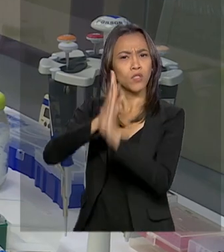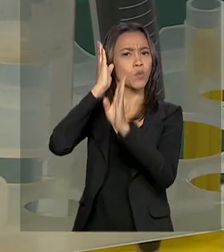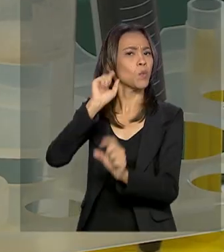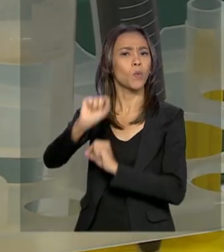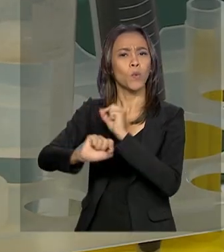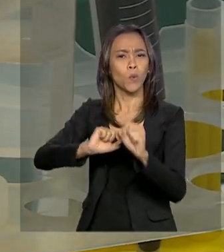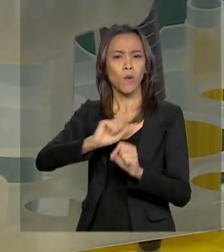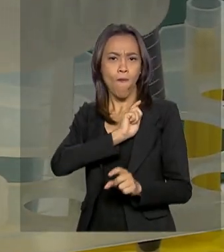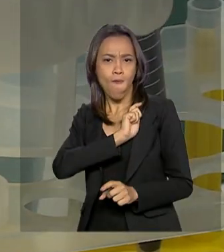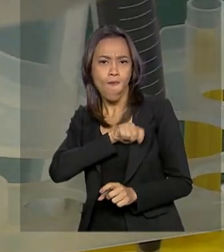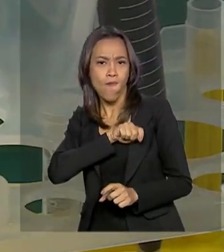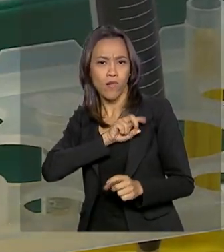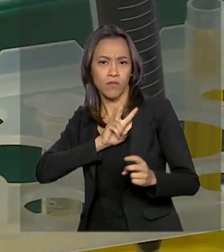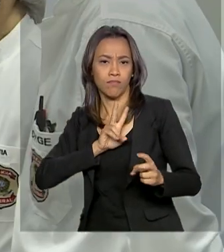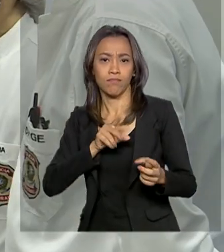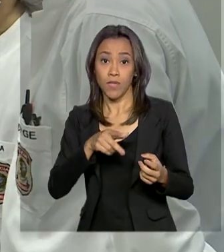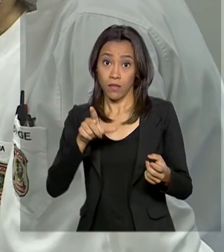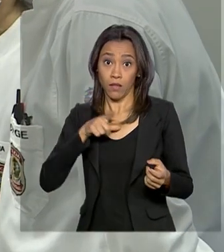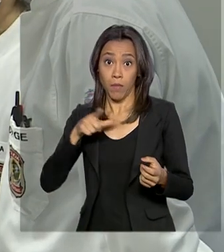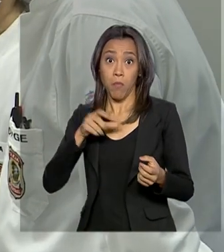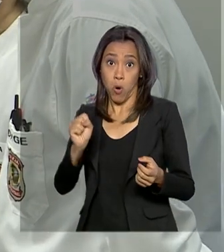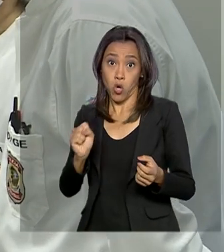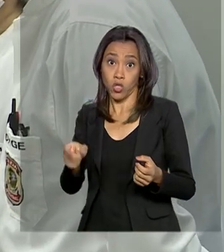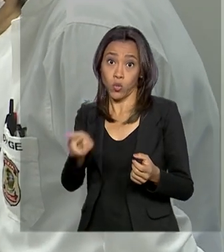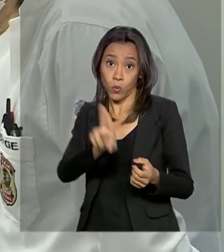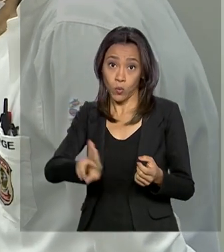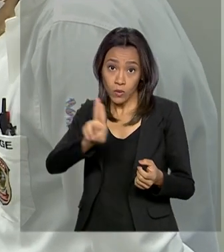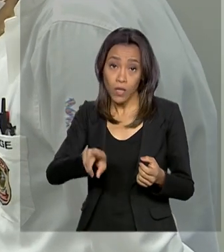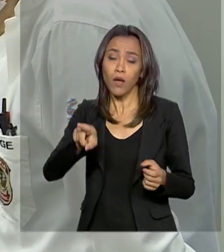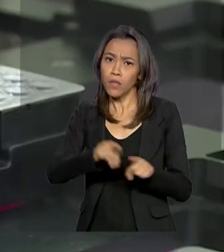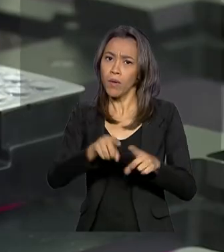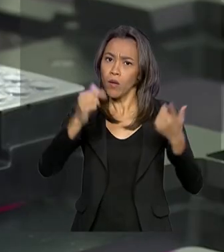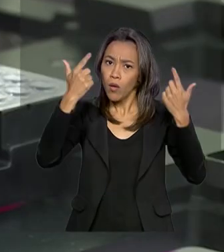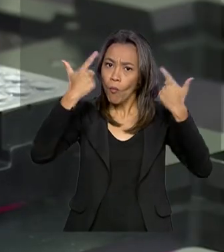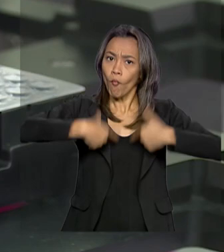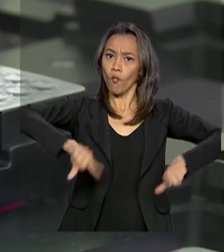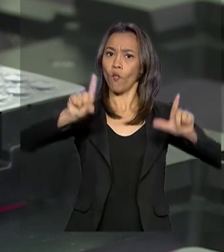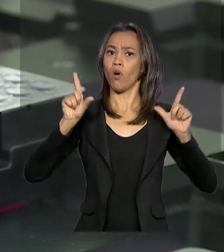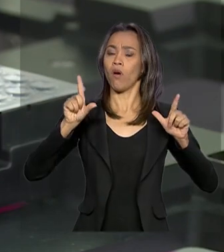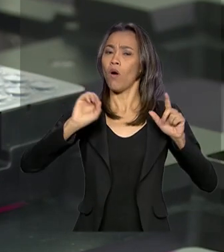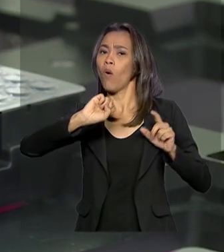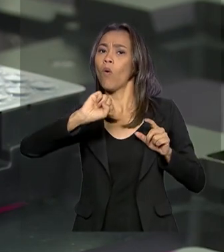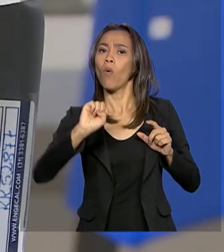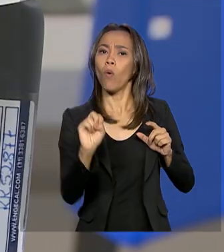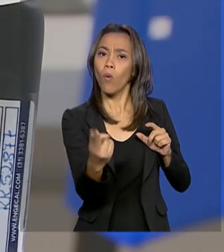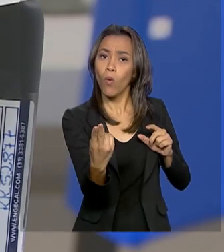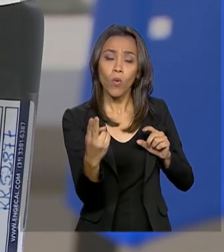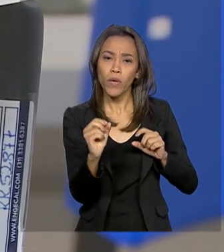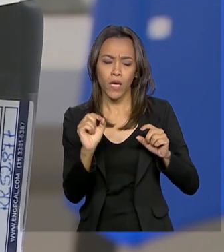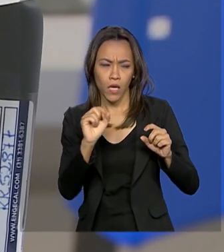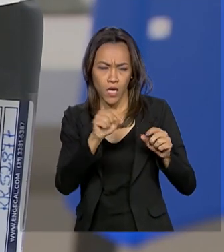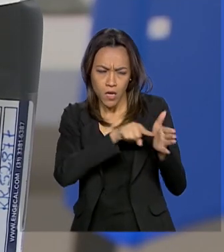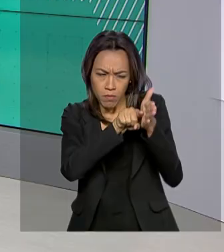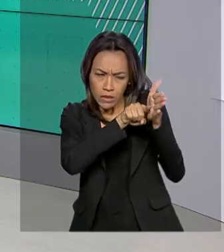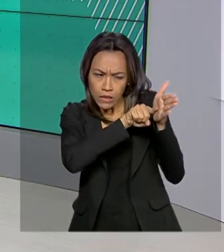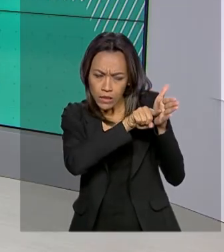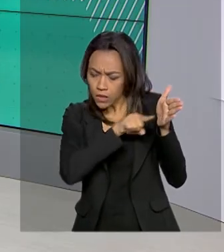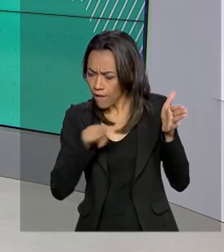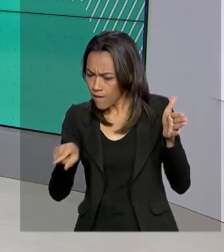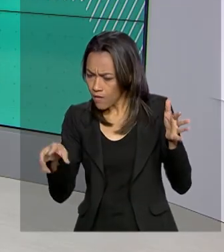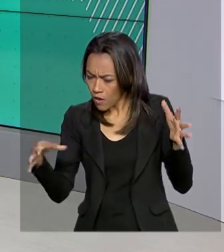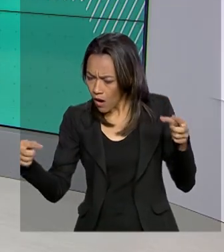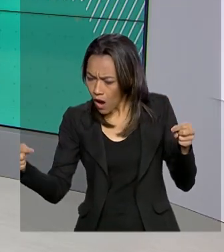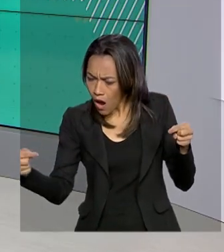crimes. Além de ter um lado acusatório, pode comprovar a inocência de um suspeito ou ainda interligar um determinado caso com